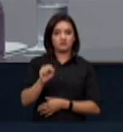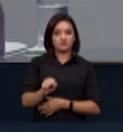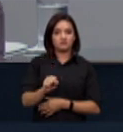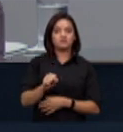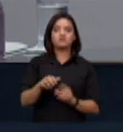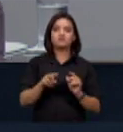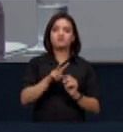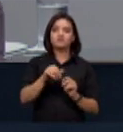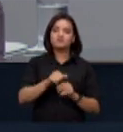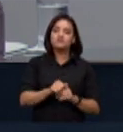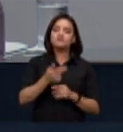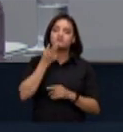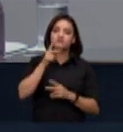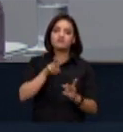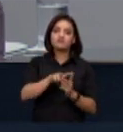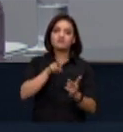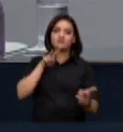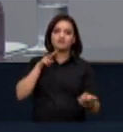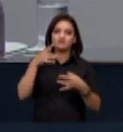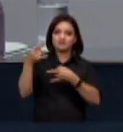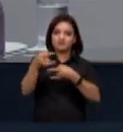Seja bem-vindo, prazer em passar a palavra.